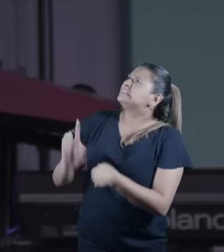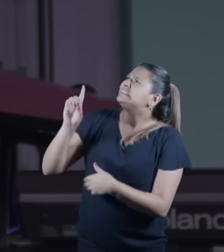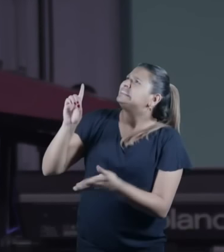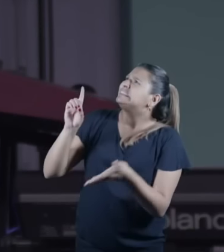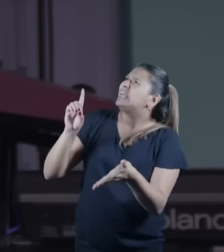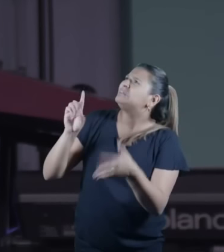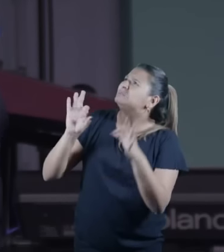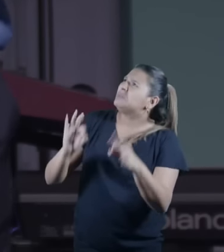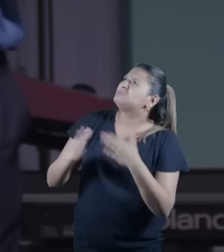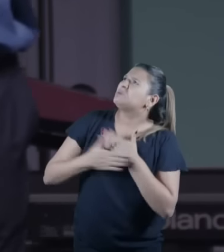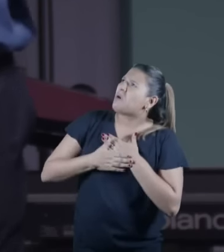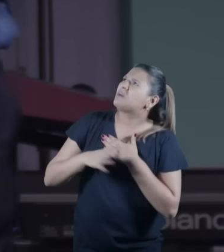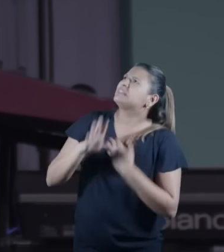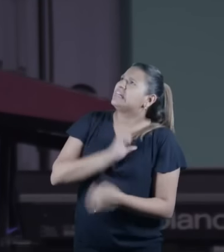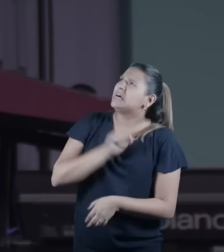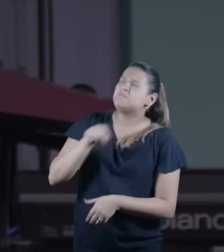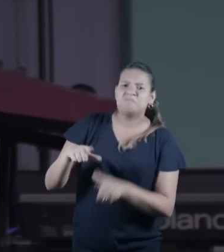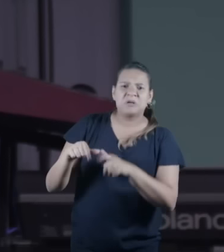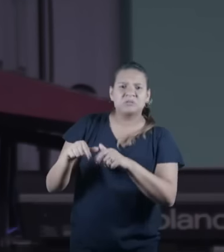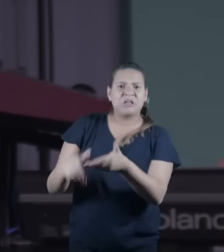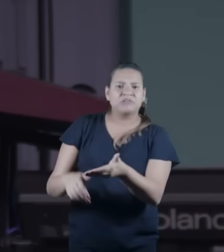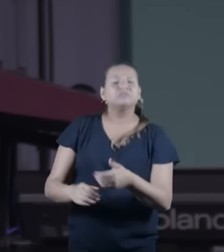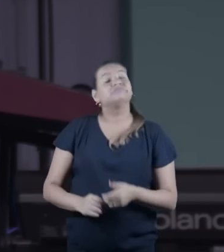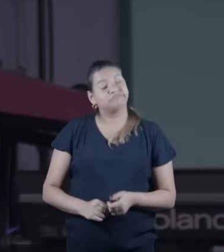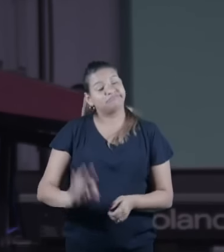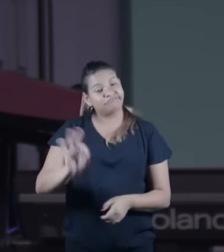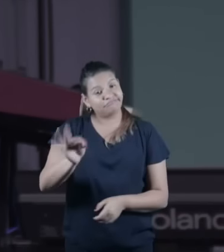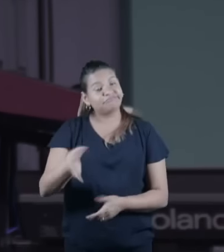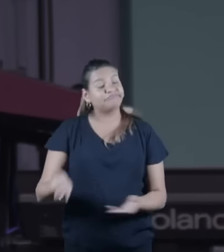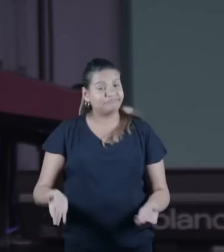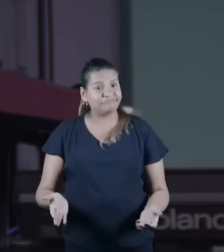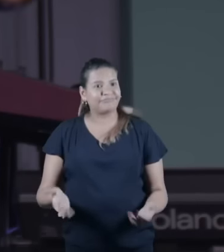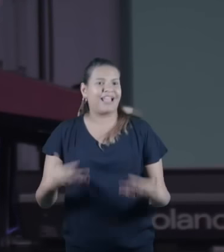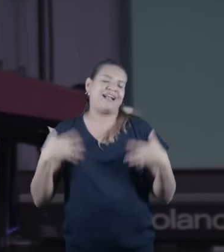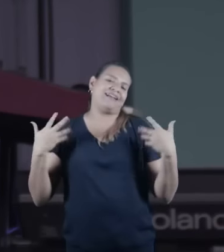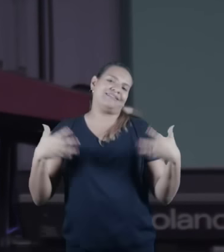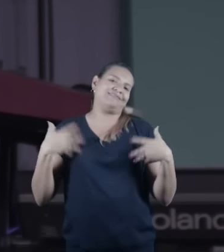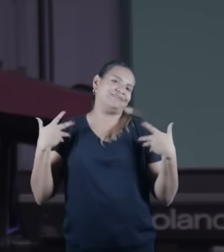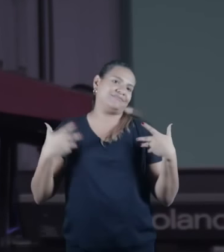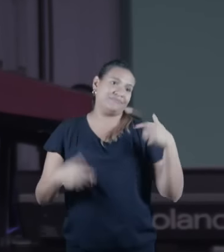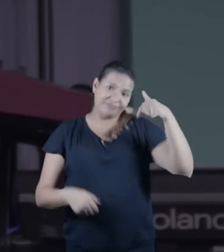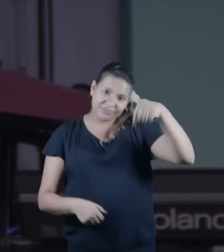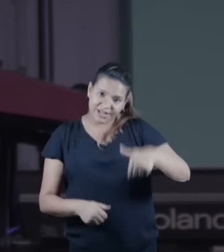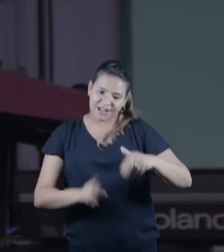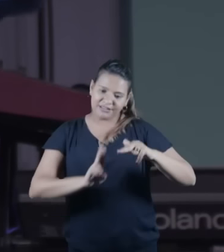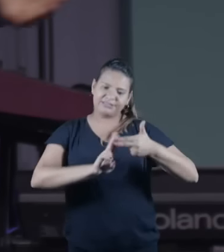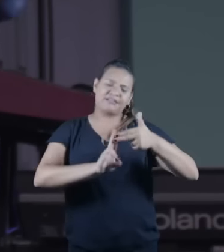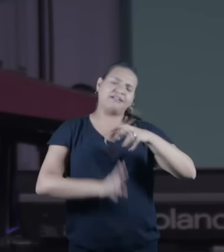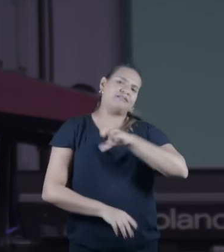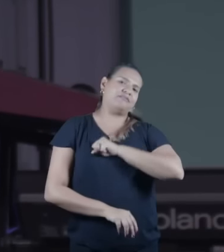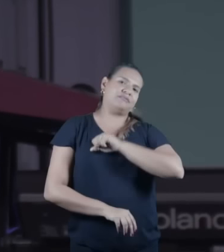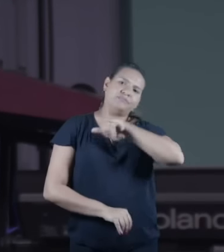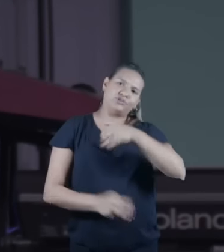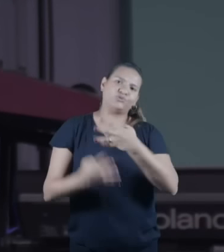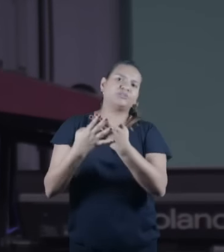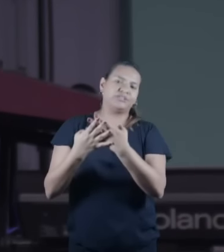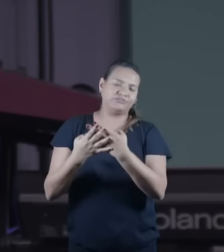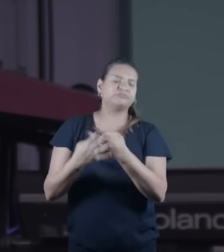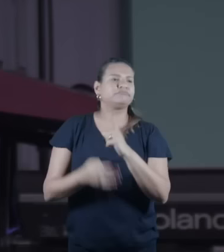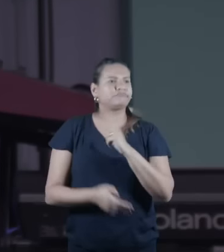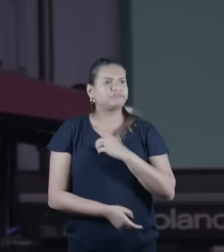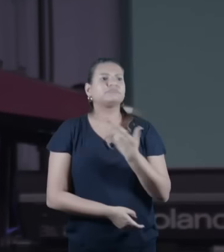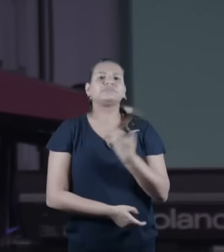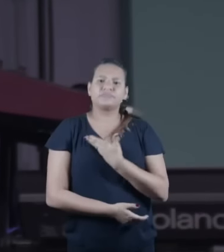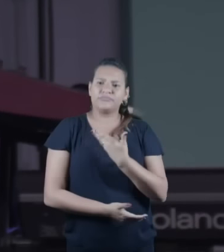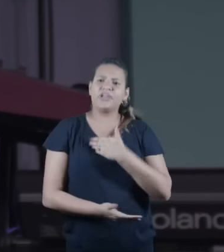então gente é uma grande alegria nossa igreja ama o povo judeu nós temos vários amigos